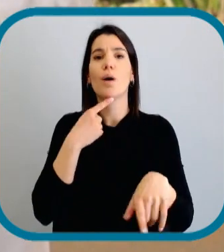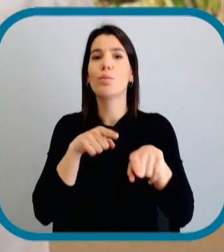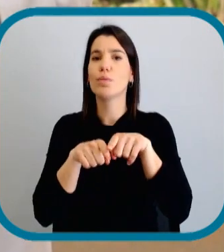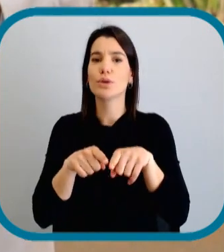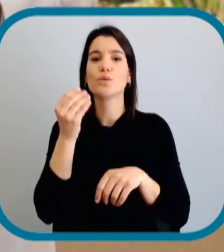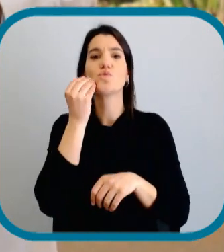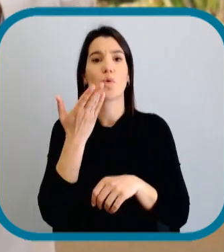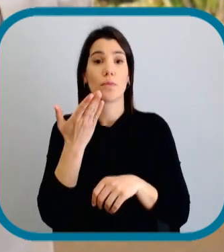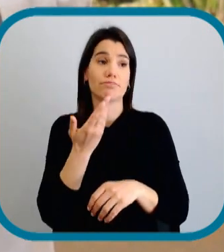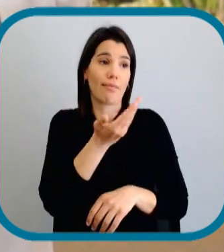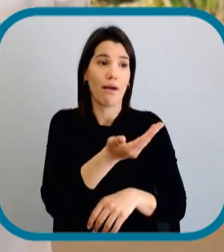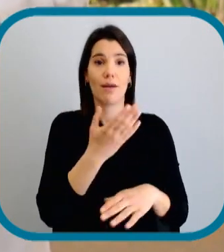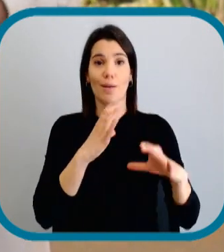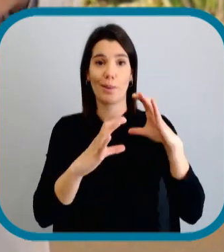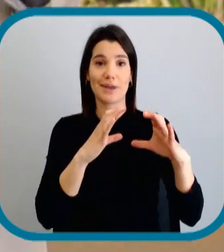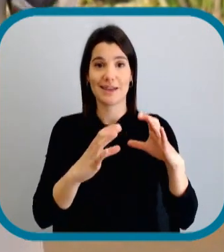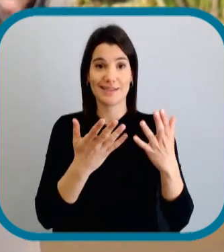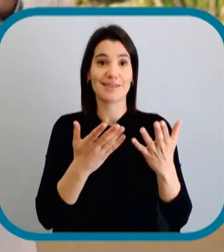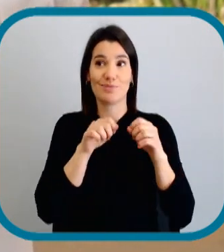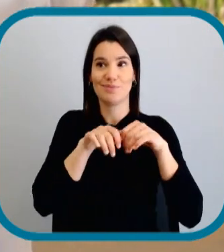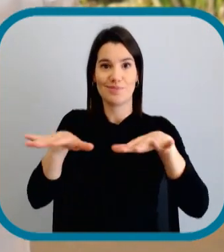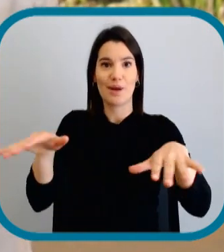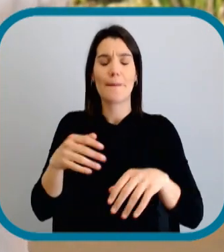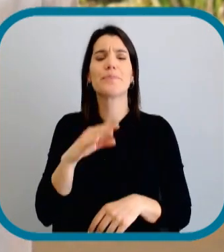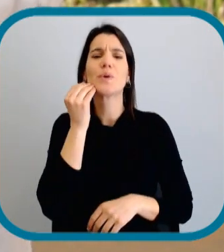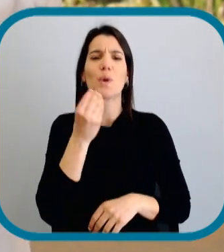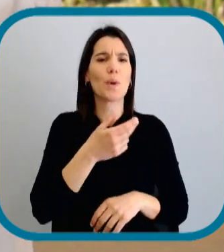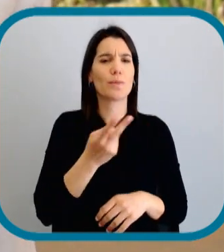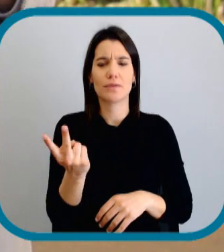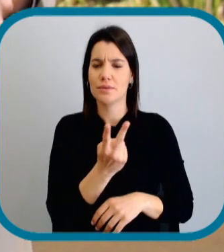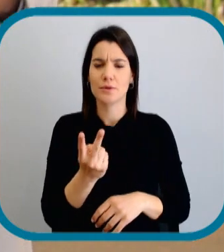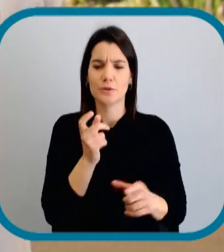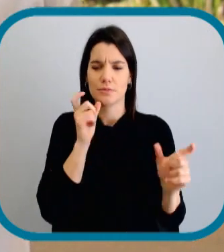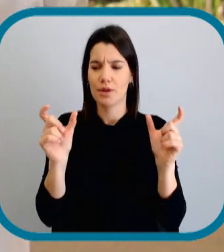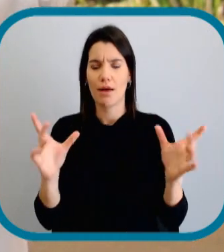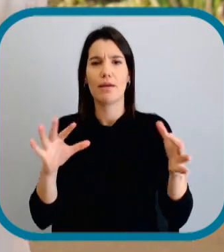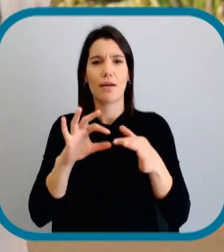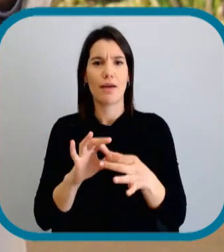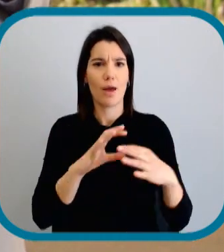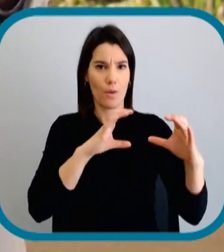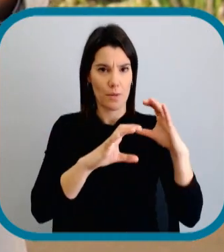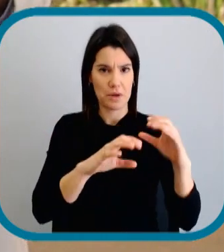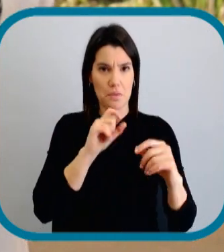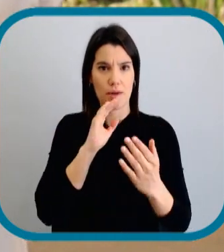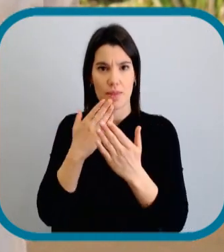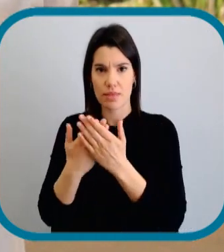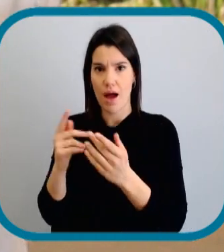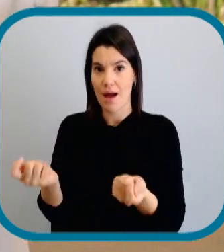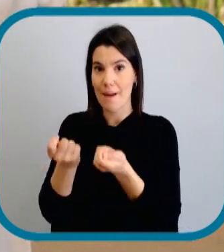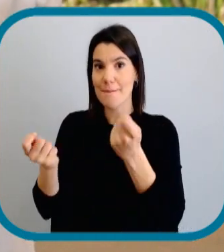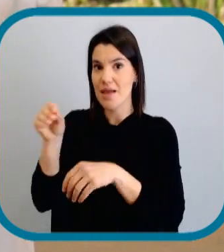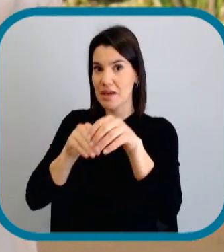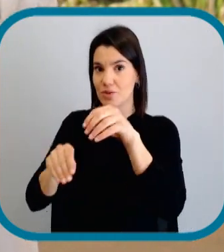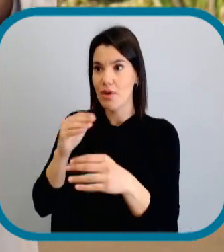a política é feita através da comunicação. Mas de que forma estes dois conceitos se relacionam? Pode a comunicação definir o